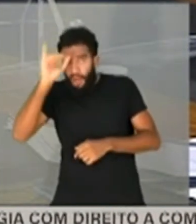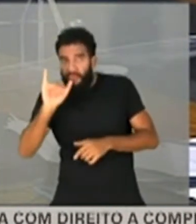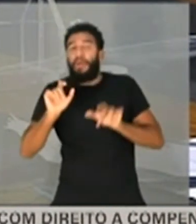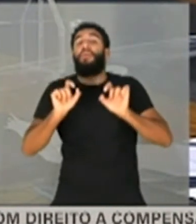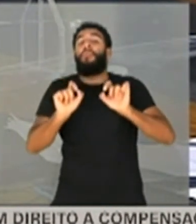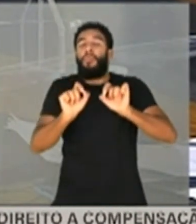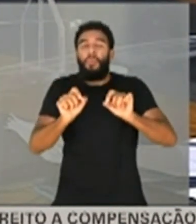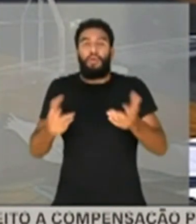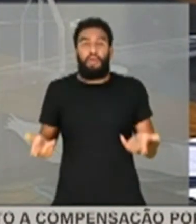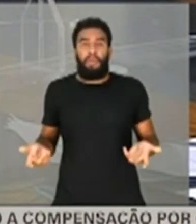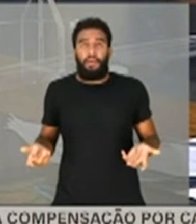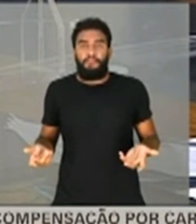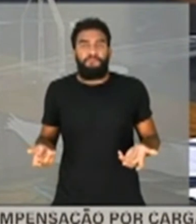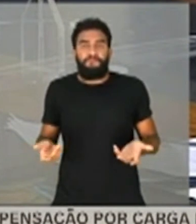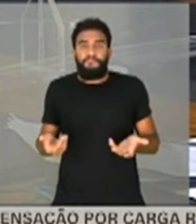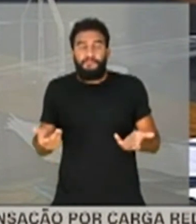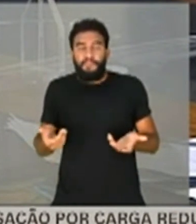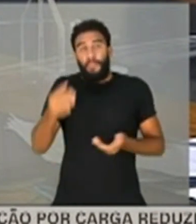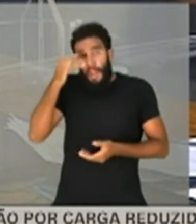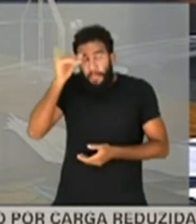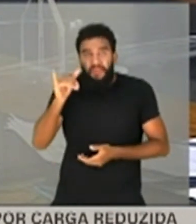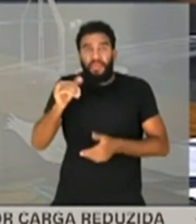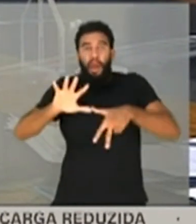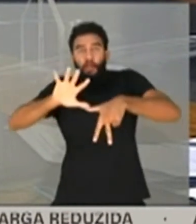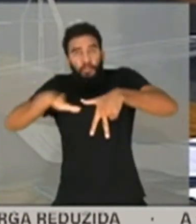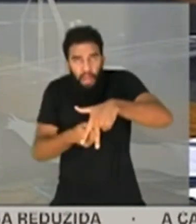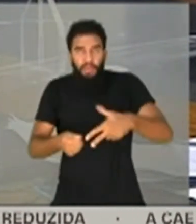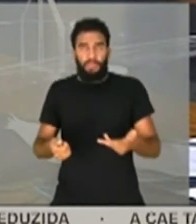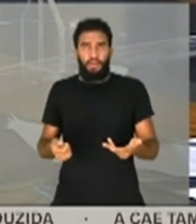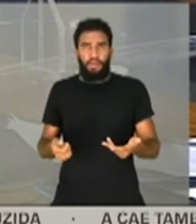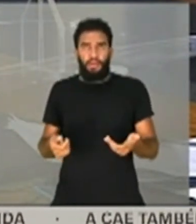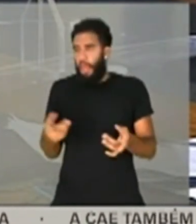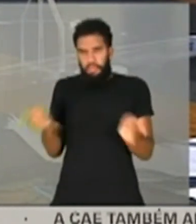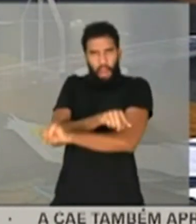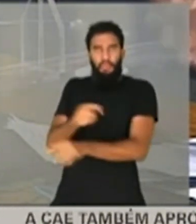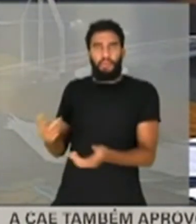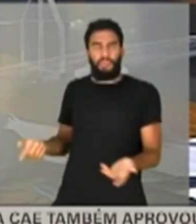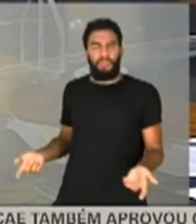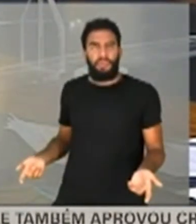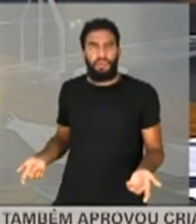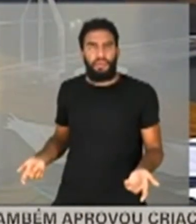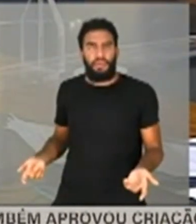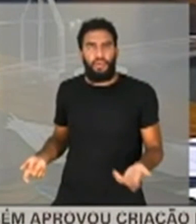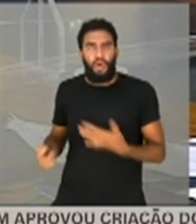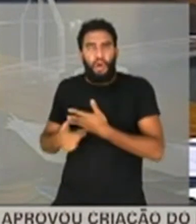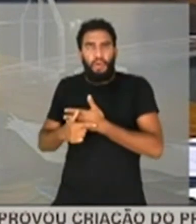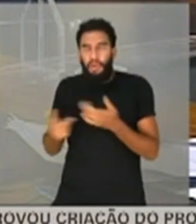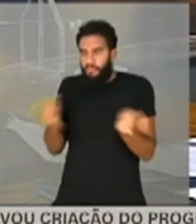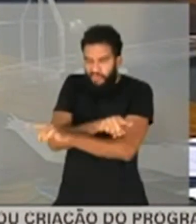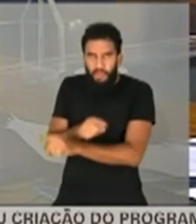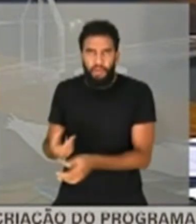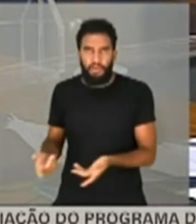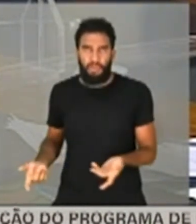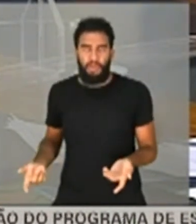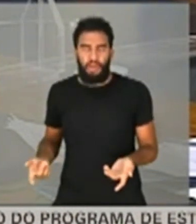corrupção. Então está invertido, Presidente. Eu encerro dizendo isso, está invertido. Ao invés